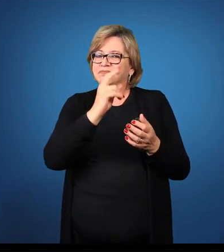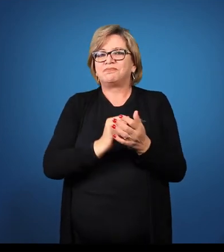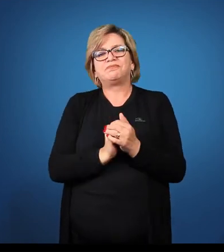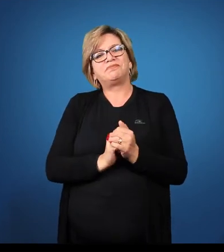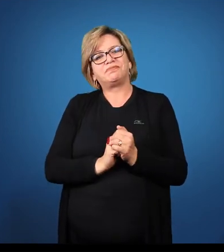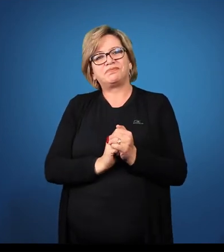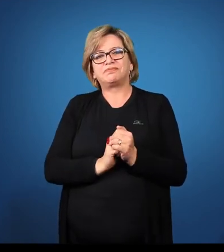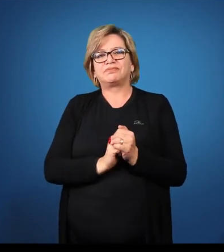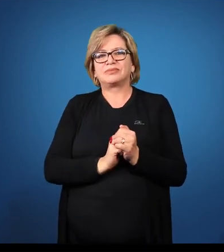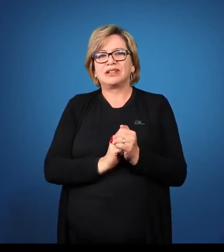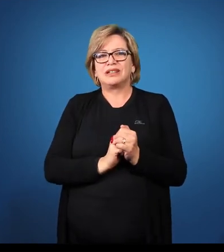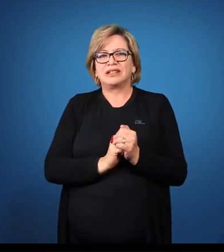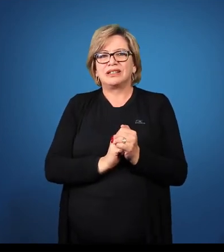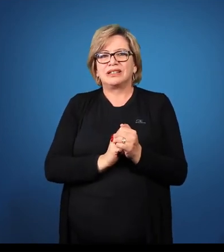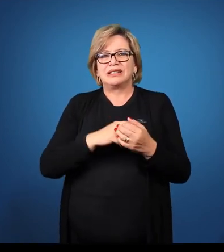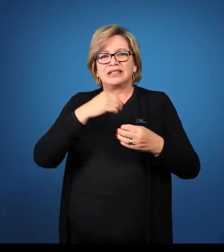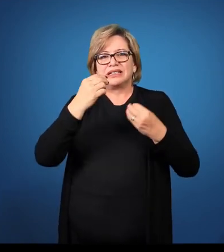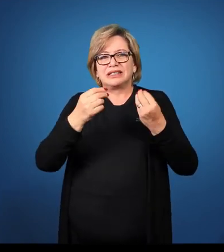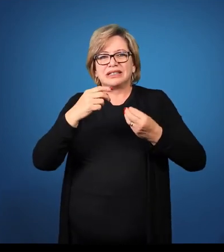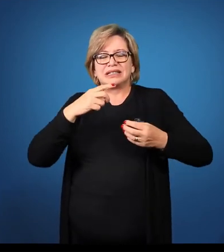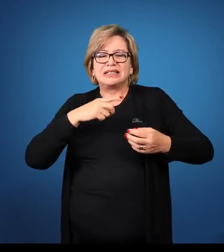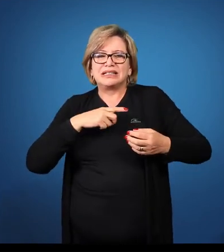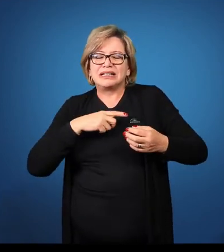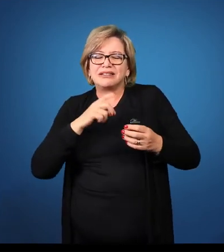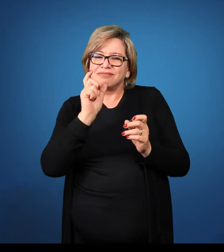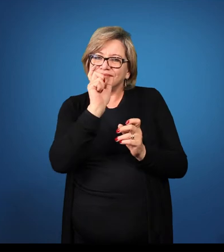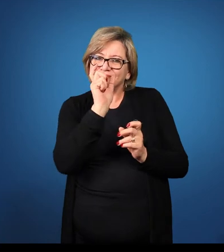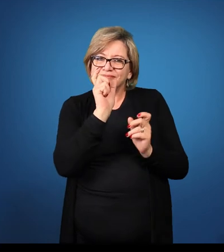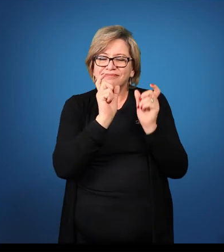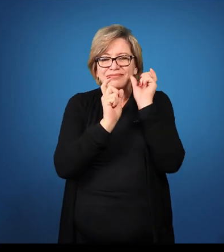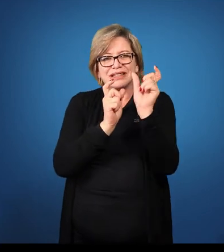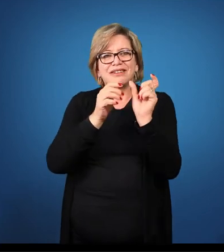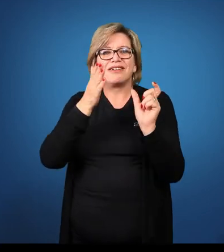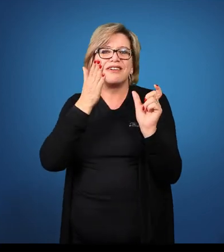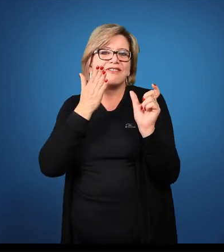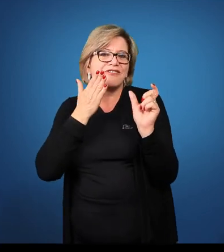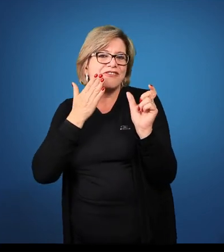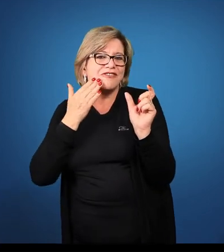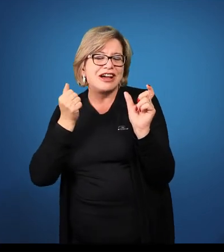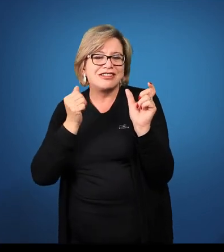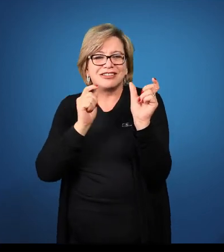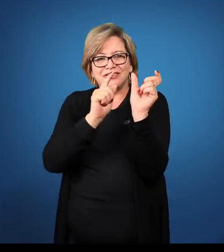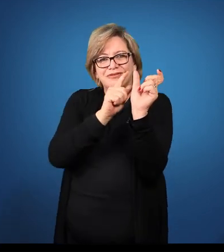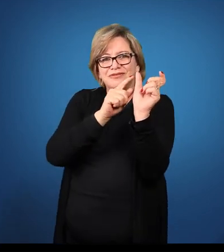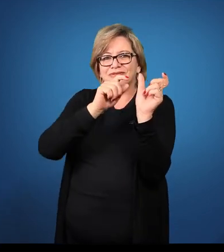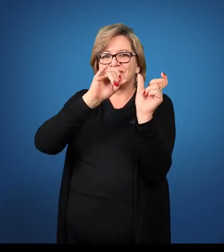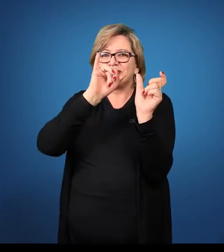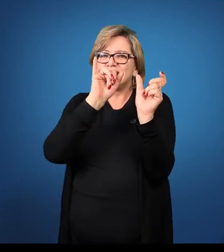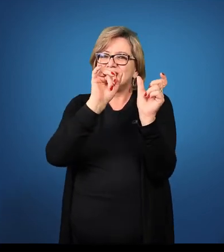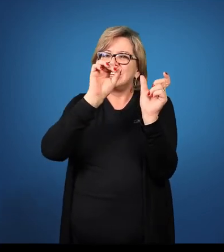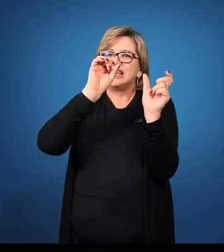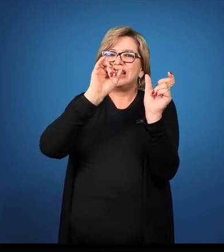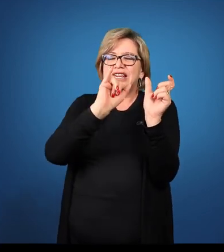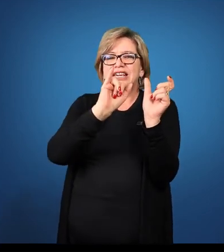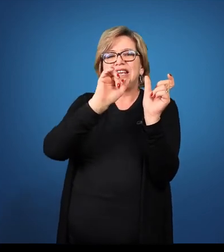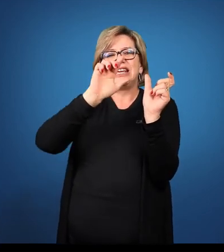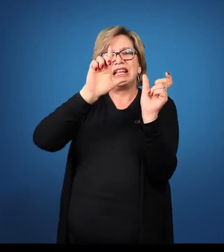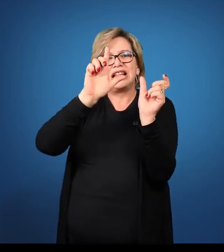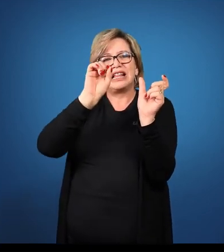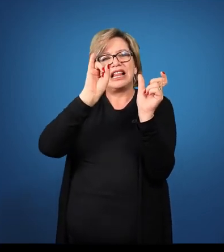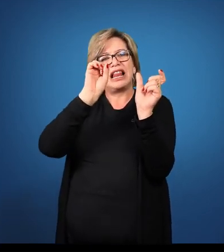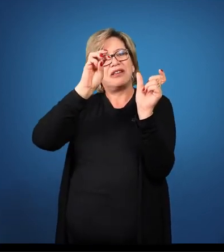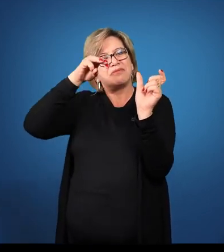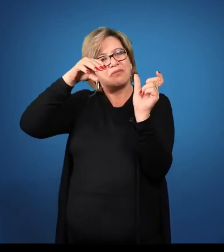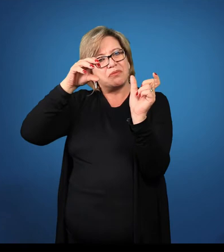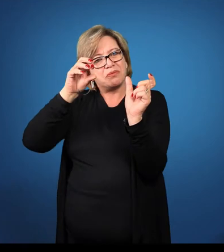Isso tem a palavra fácil. Facilis. Veja, terminado no